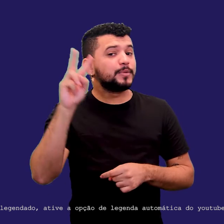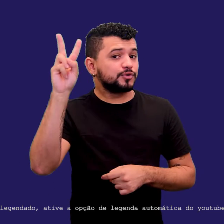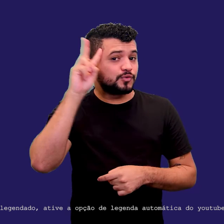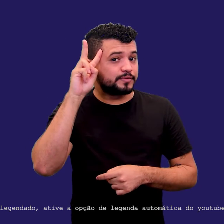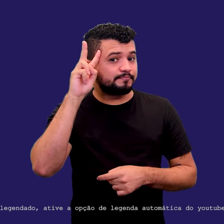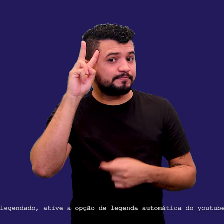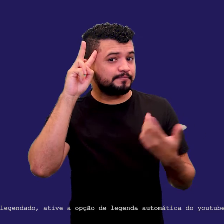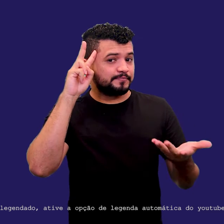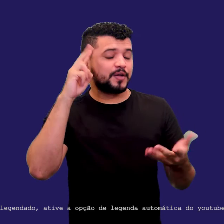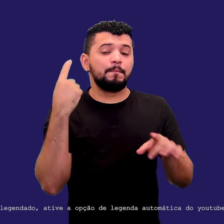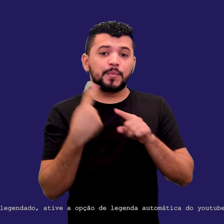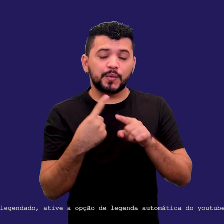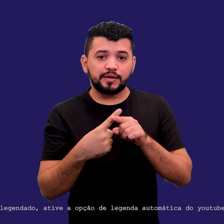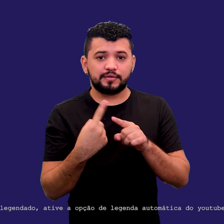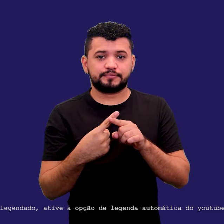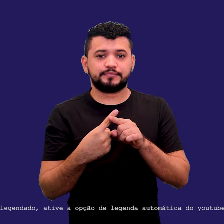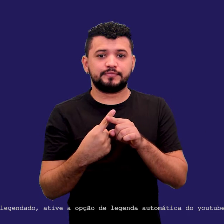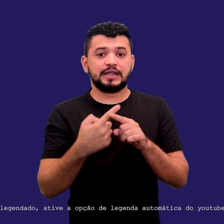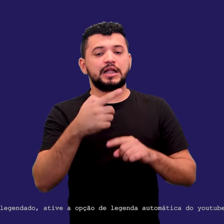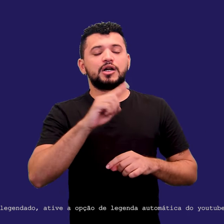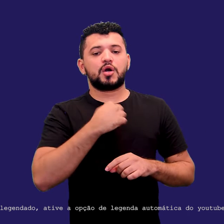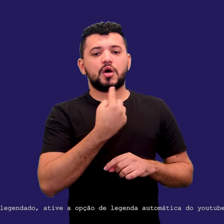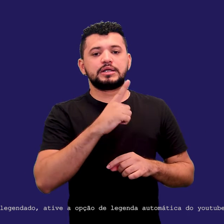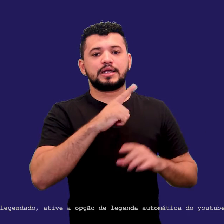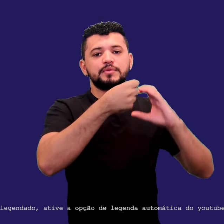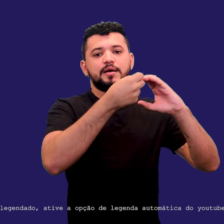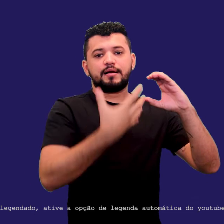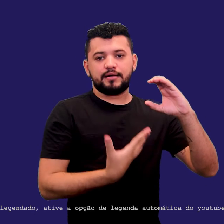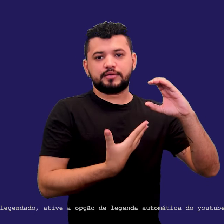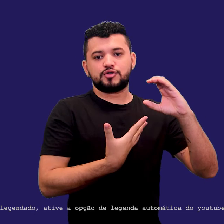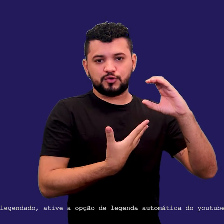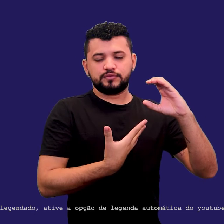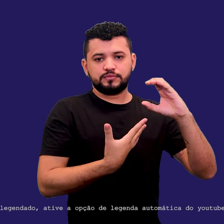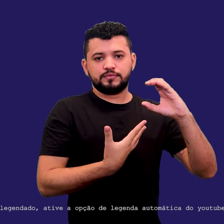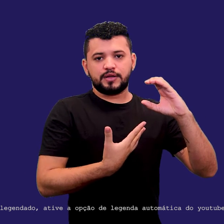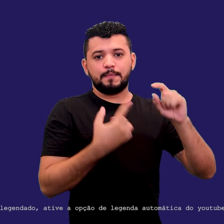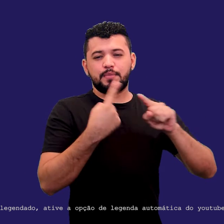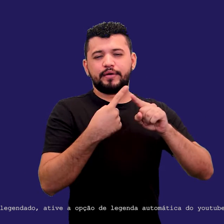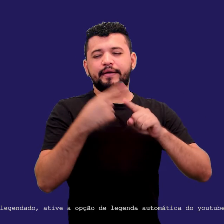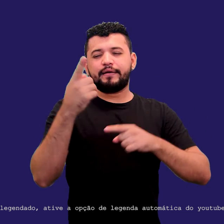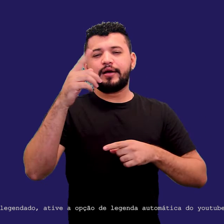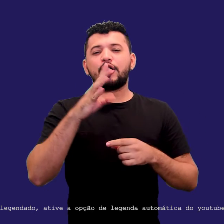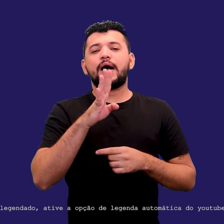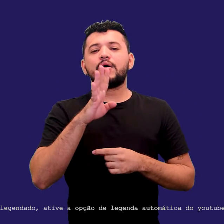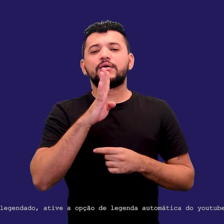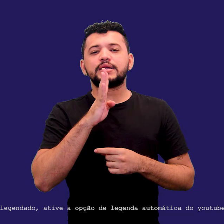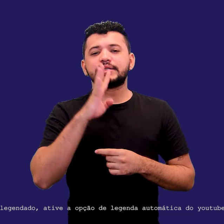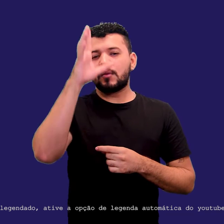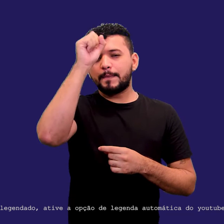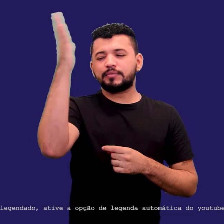Nós temos uma característica, que fomos aculturados a ela, há um calendário